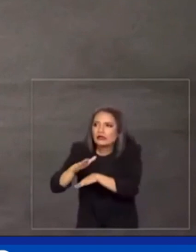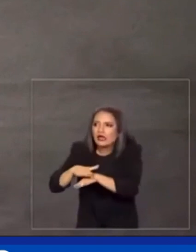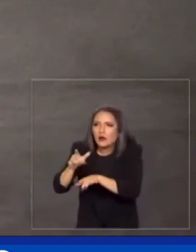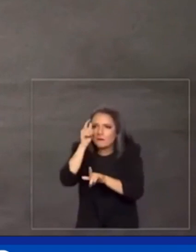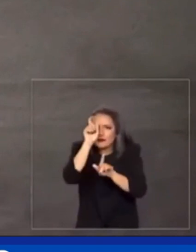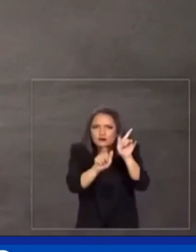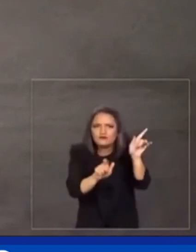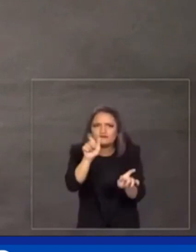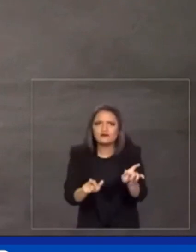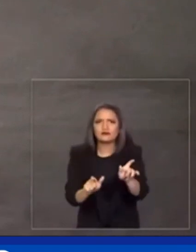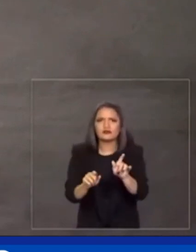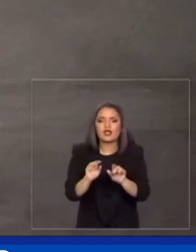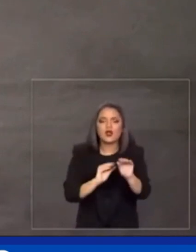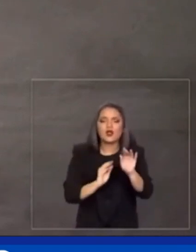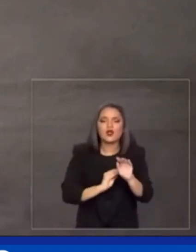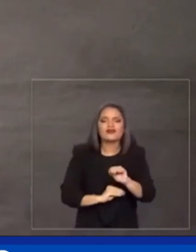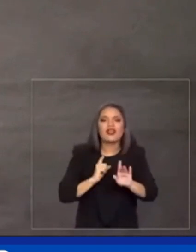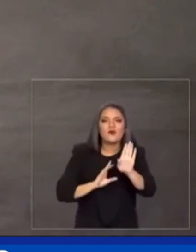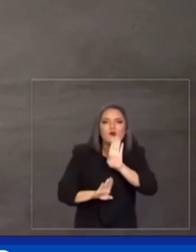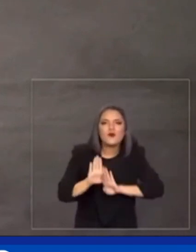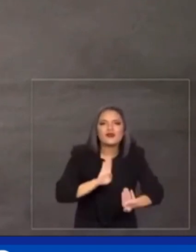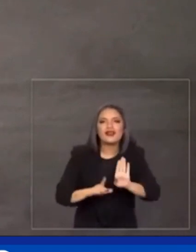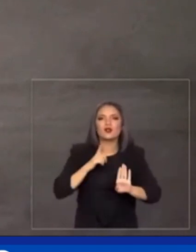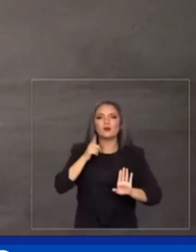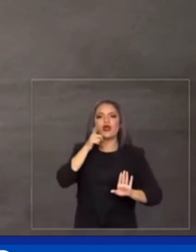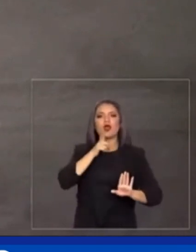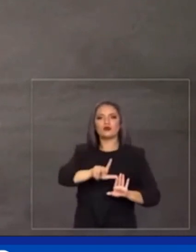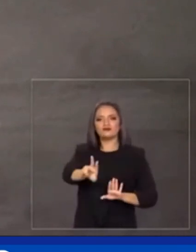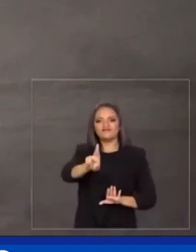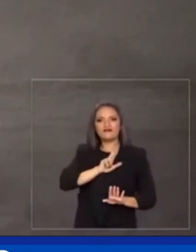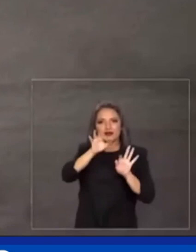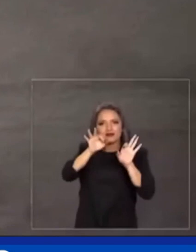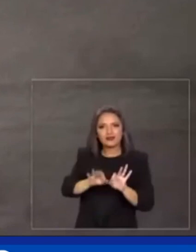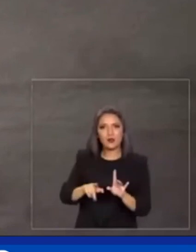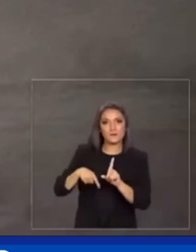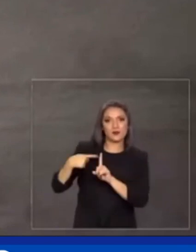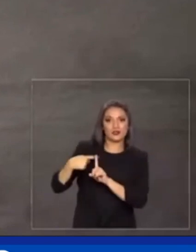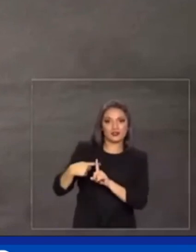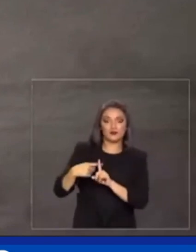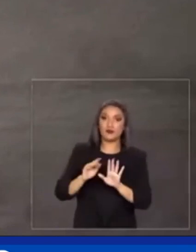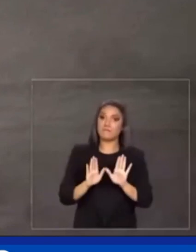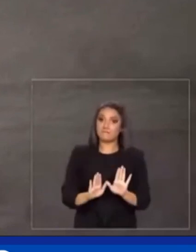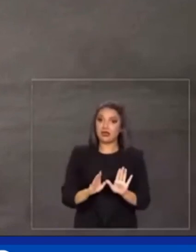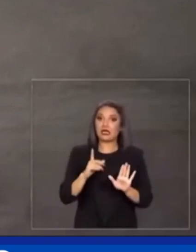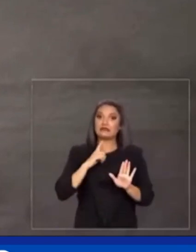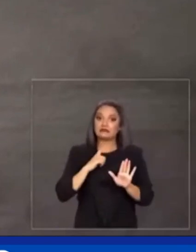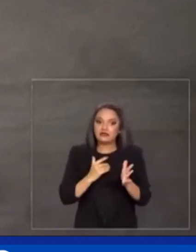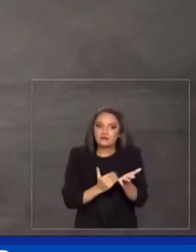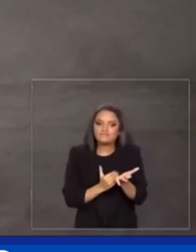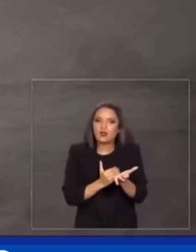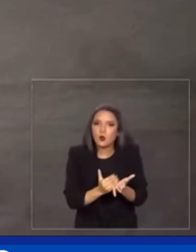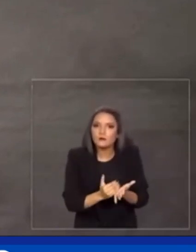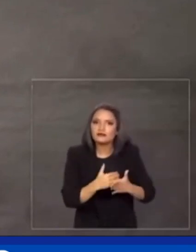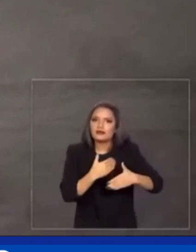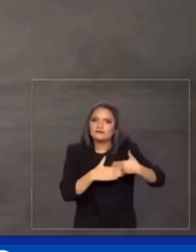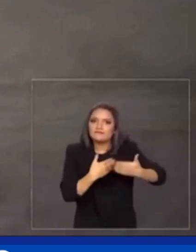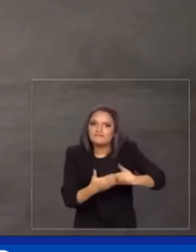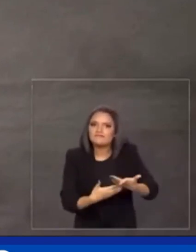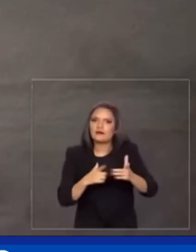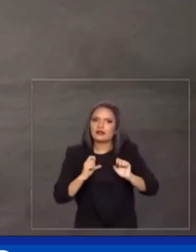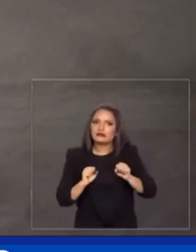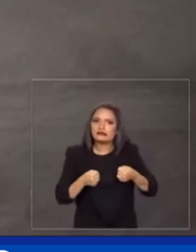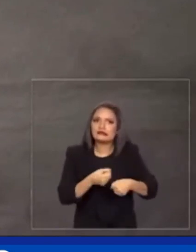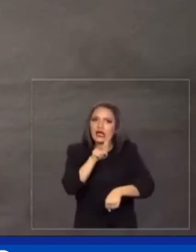dia para que a colheita seja generosa para todos. Mas, além de semeada, cultivada e cuidada com muito